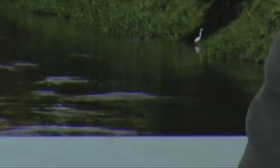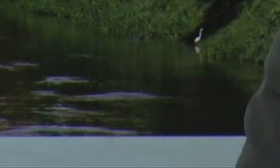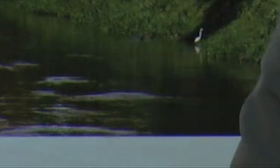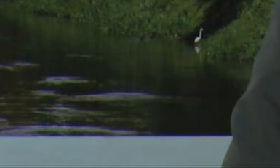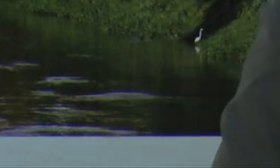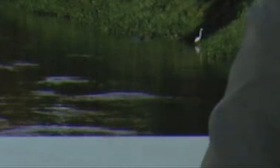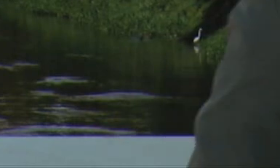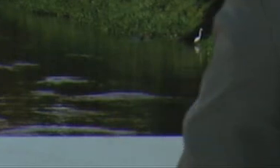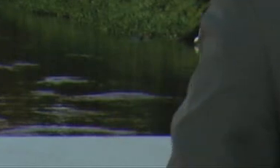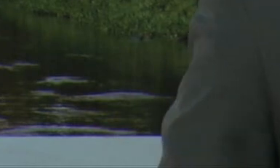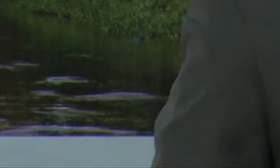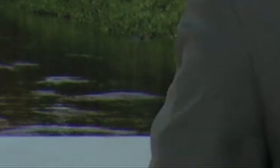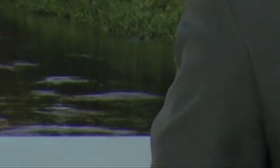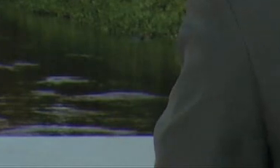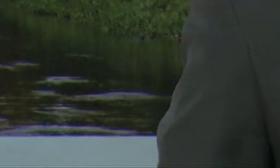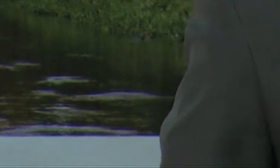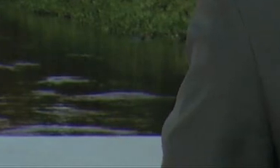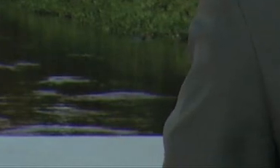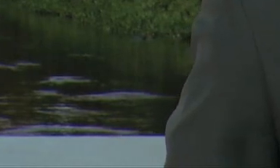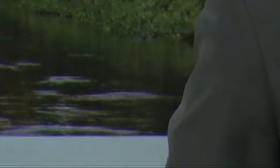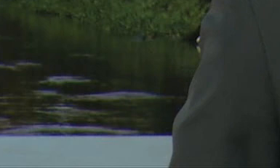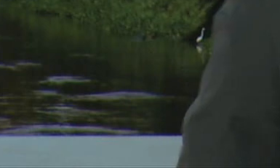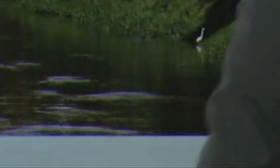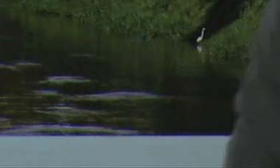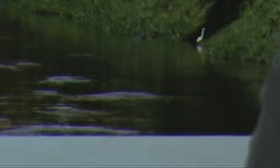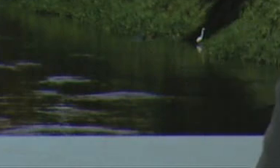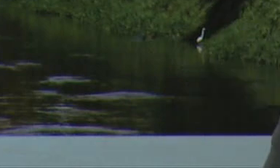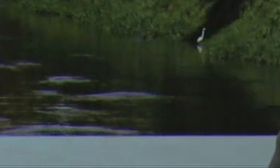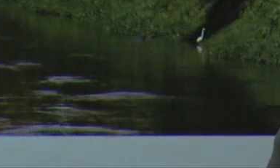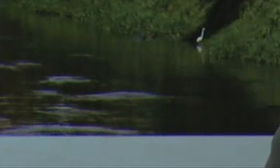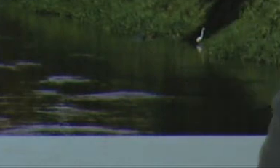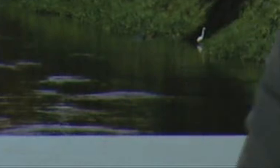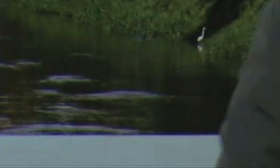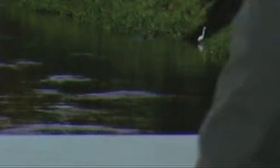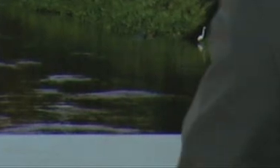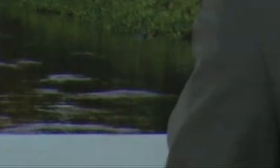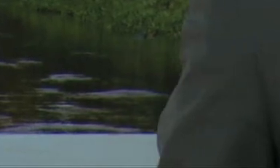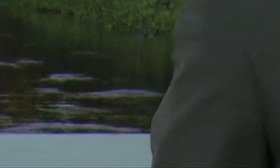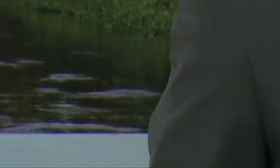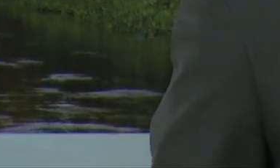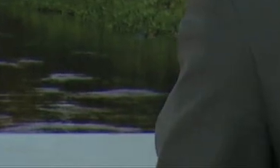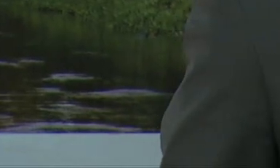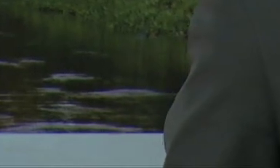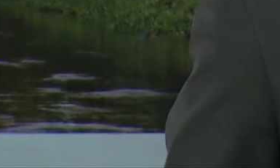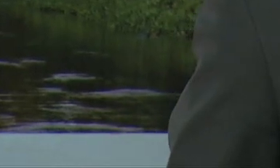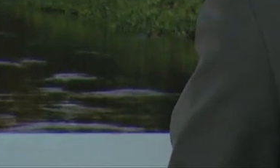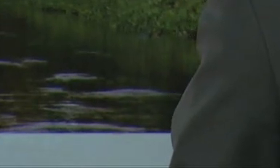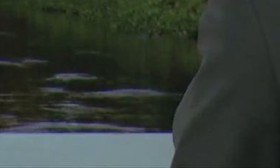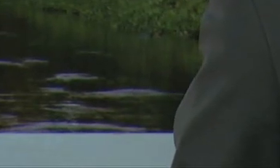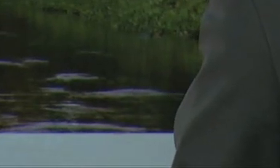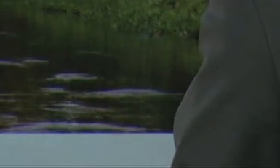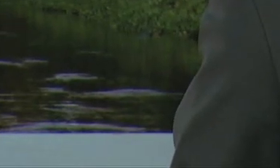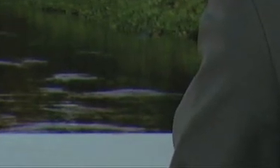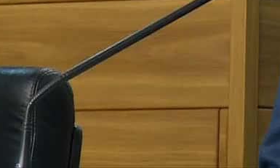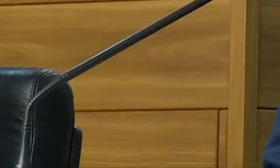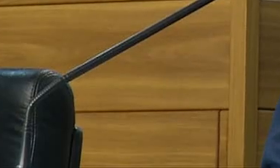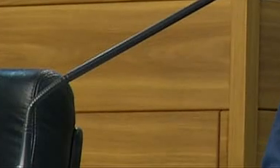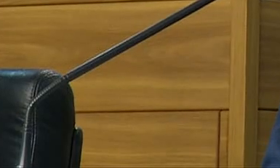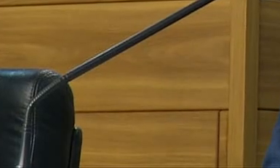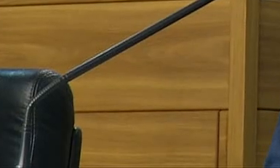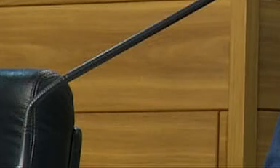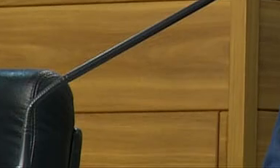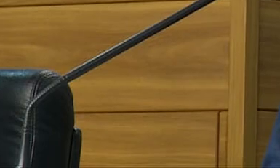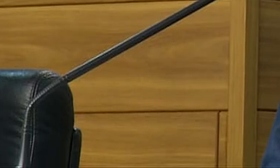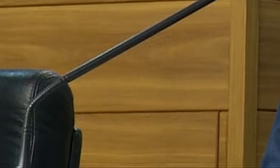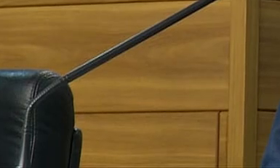o vereador Cícero João Pela iniciativa e pela relevância do debate, presidente Também os secretários desta